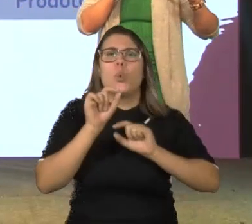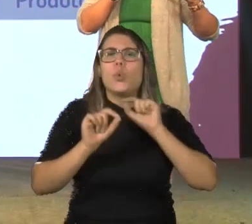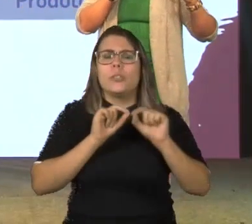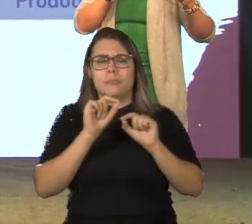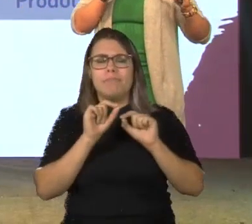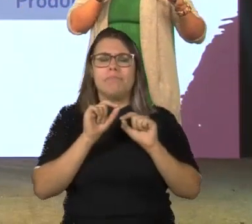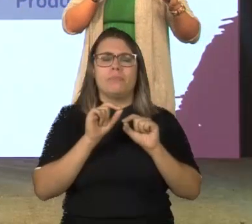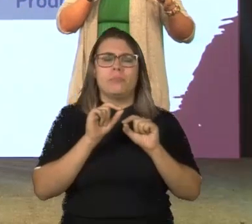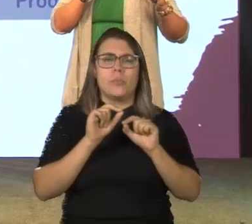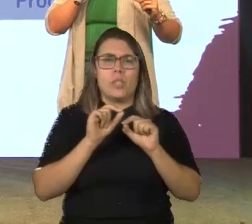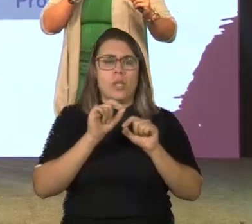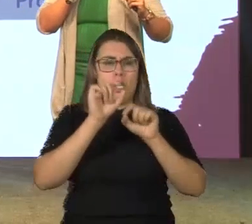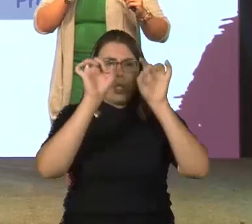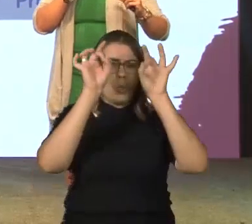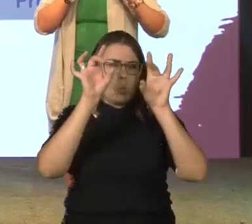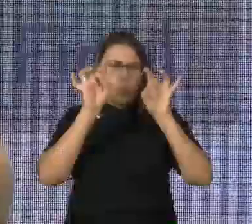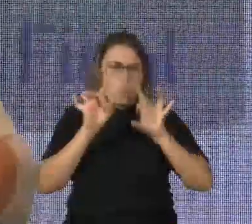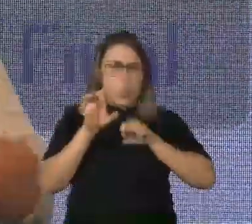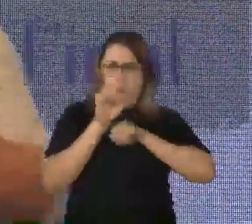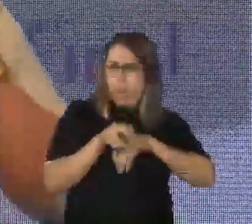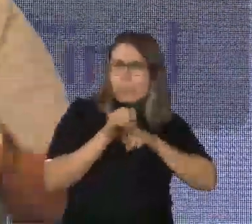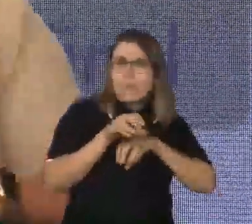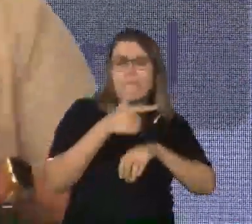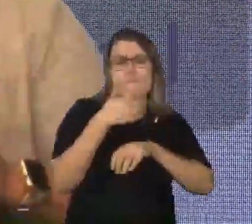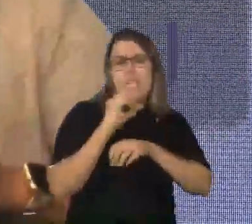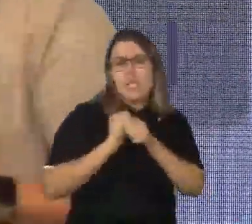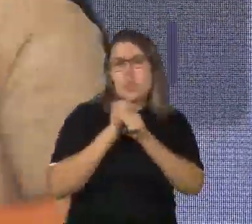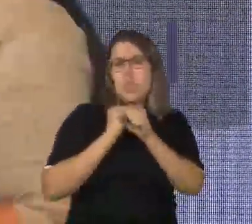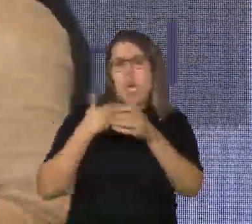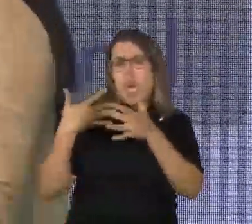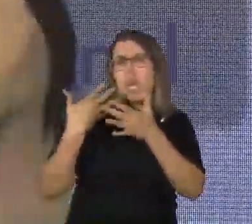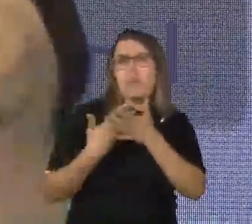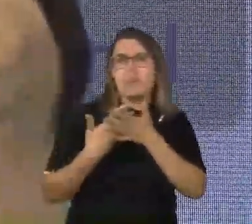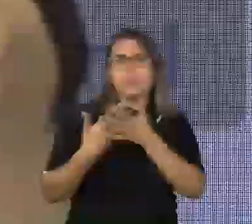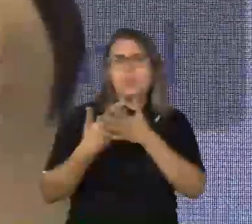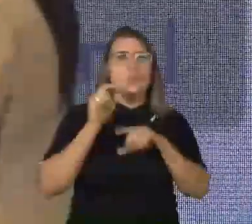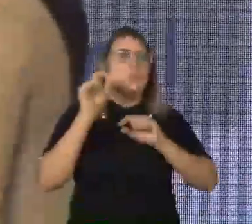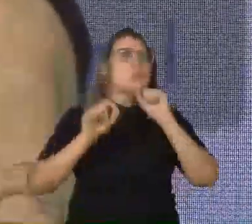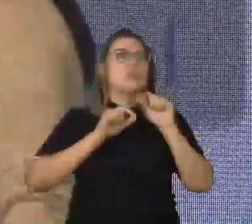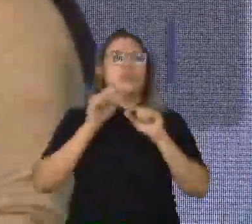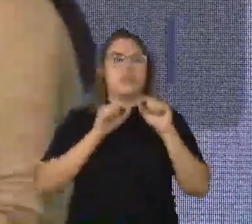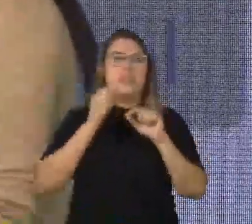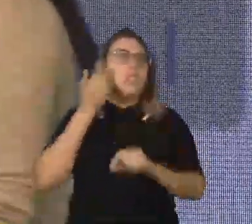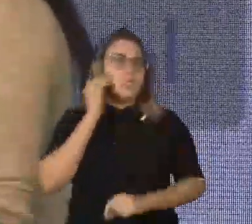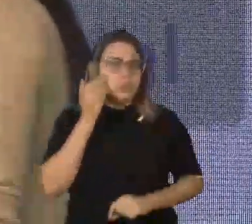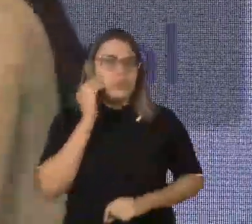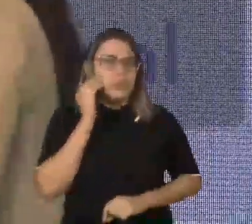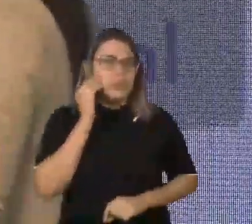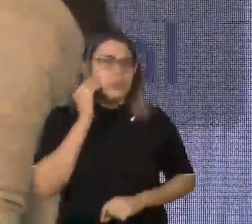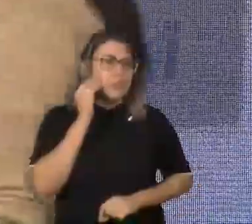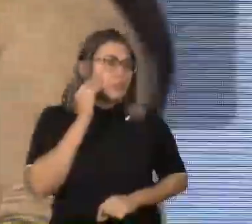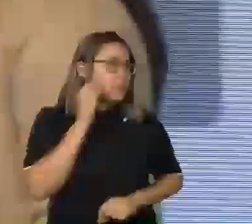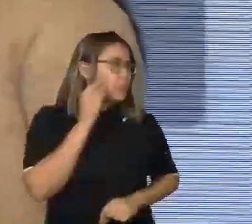criada pela Educação Especial PE há mais de 20 anos, se volta para esse entendimento. L